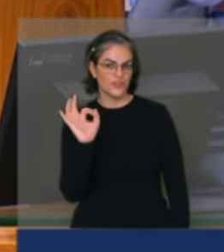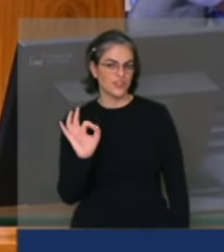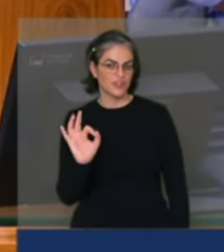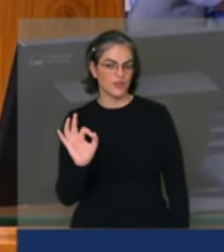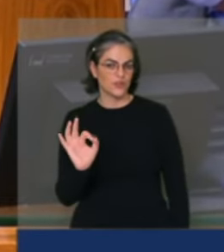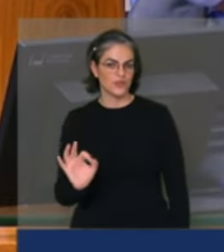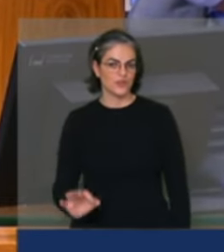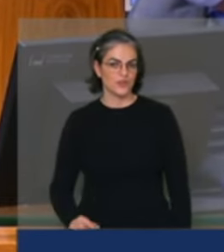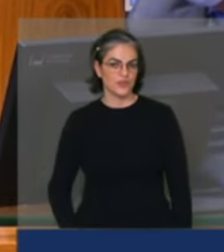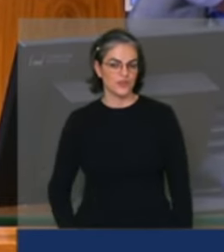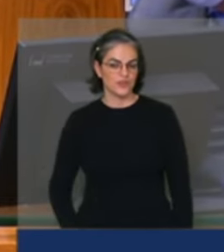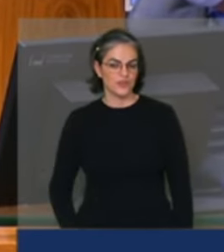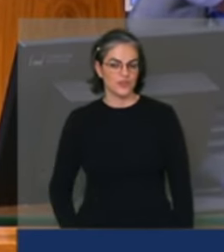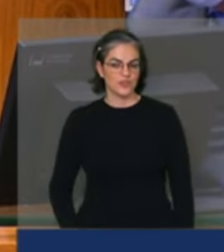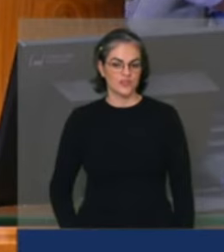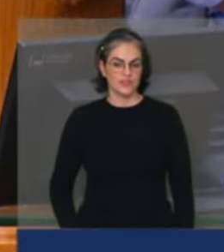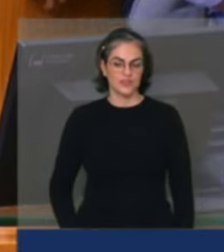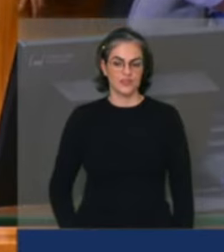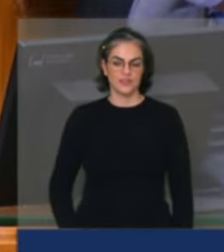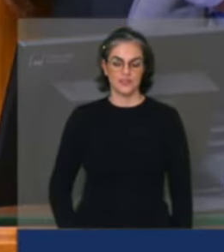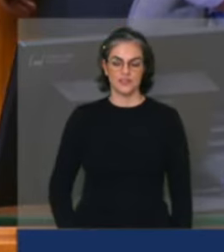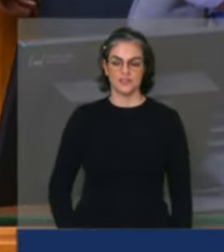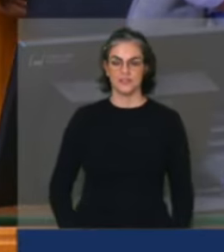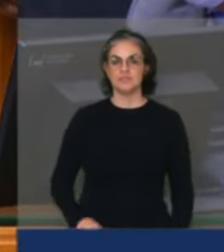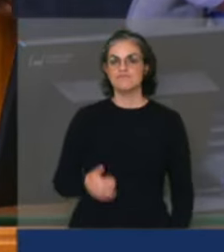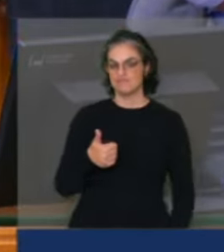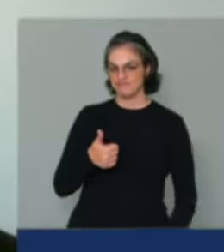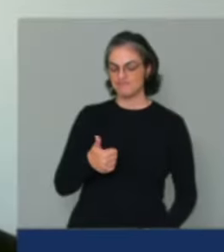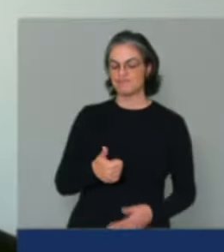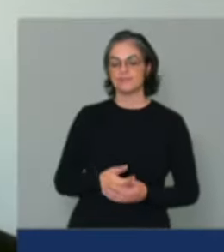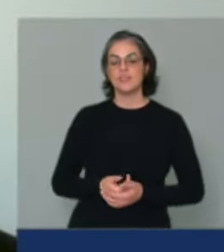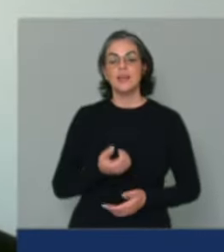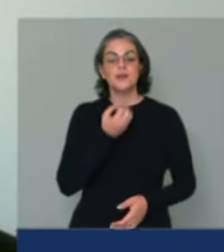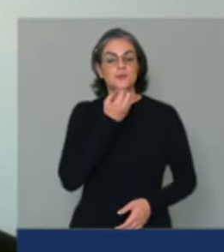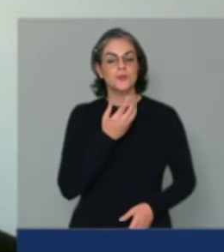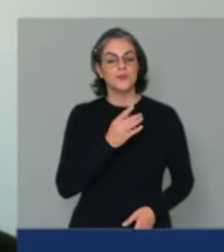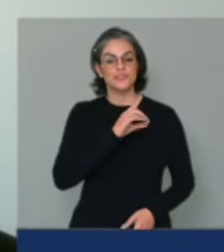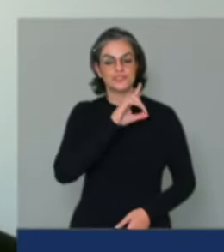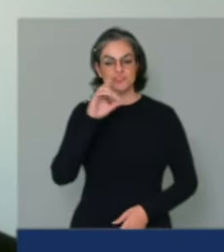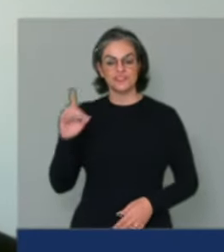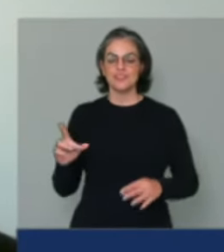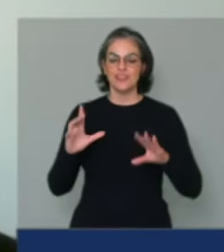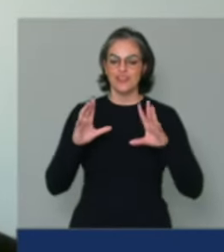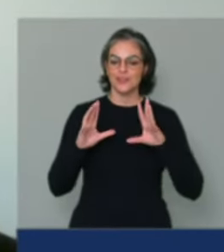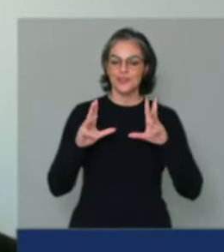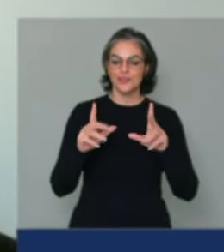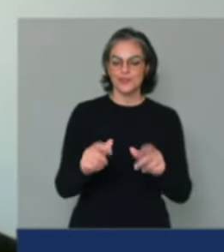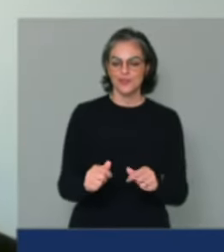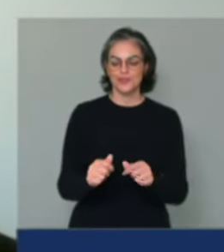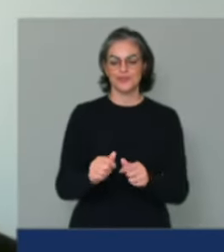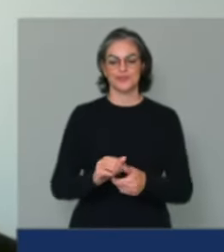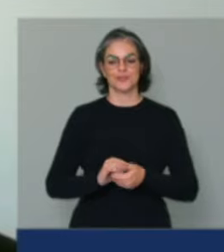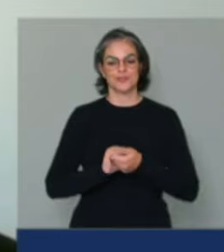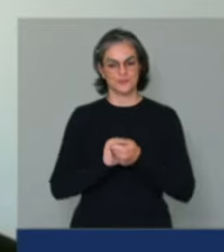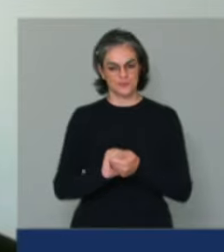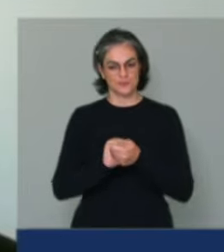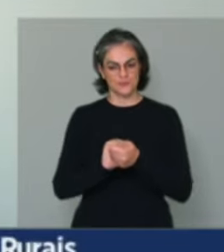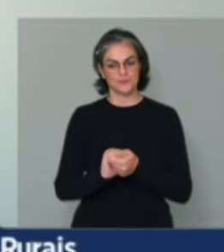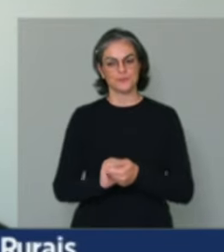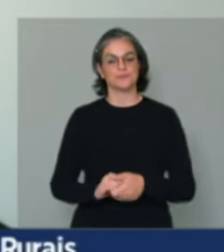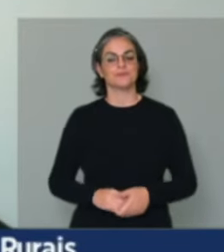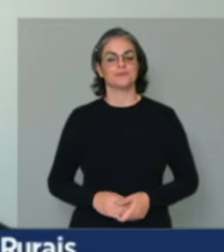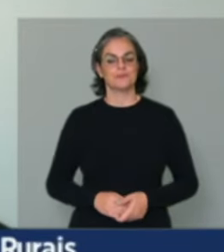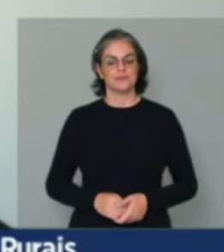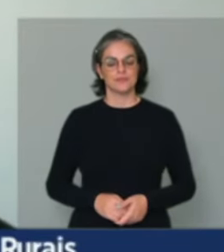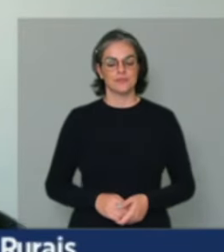Agora sim. Bom, muito bom dia a todos e a todas e a todes, quero cumprimentar aqui